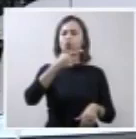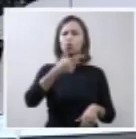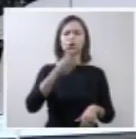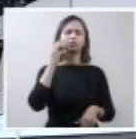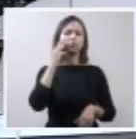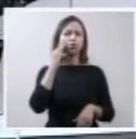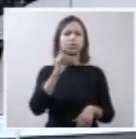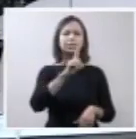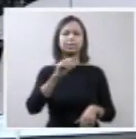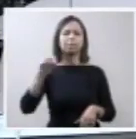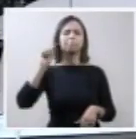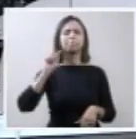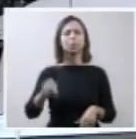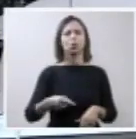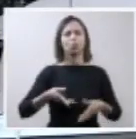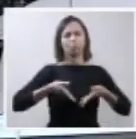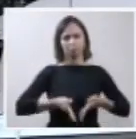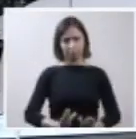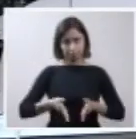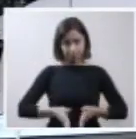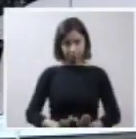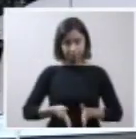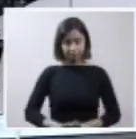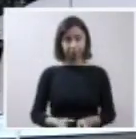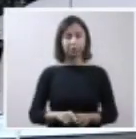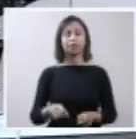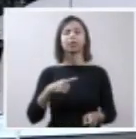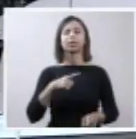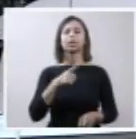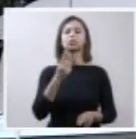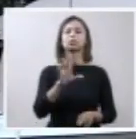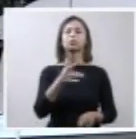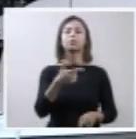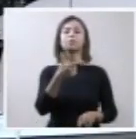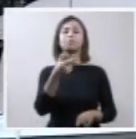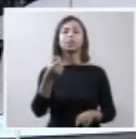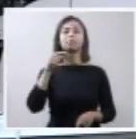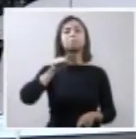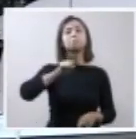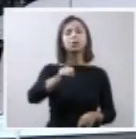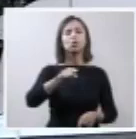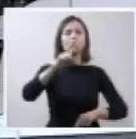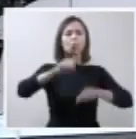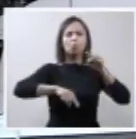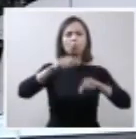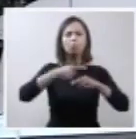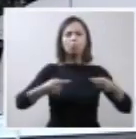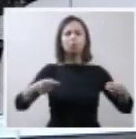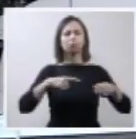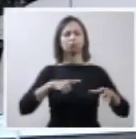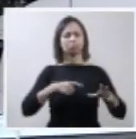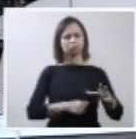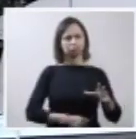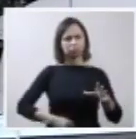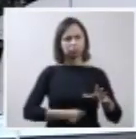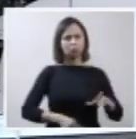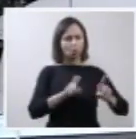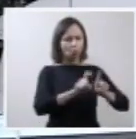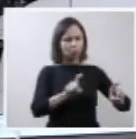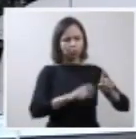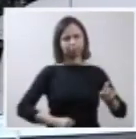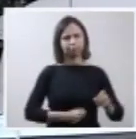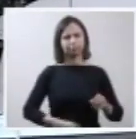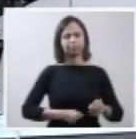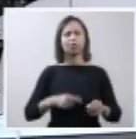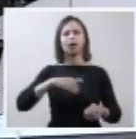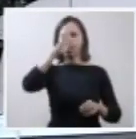Existem aproximadamente, apenas no sistema público no país, 20 mil equipamentos para diagnóstico por imagem dos serviços públicos de saúde.